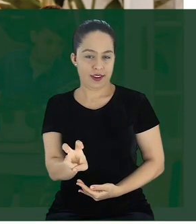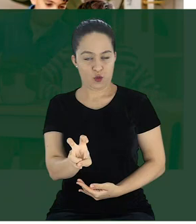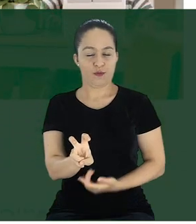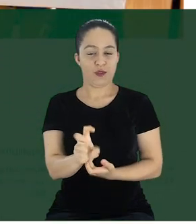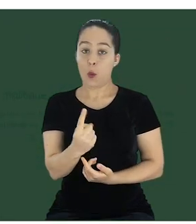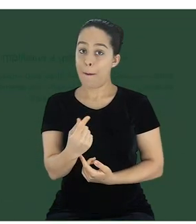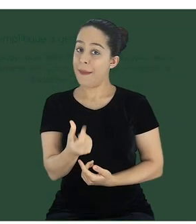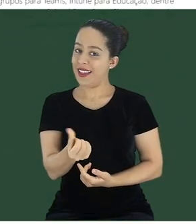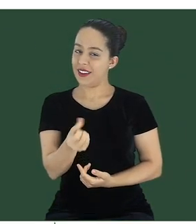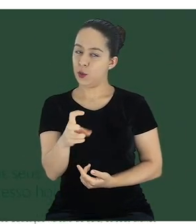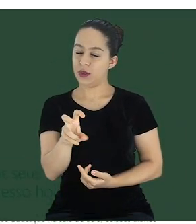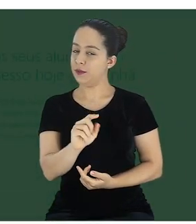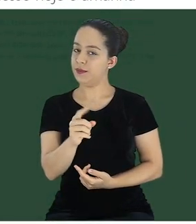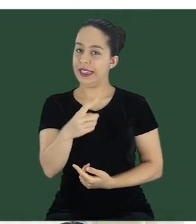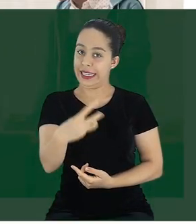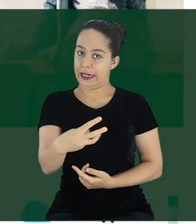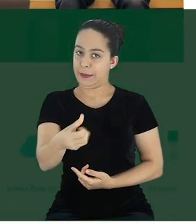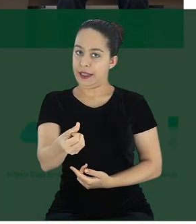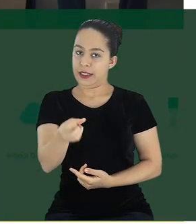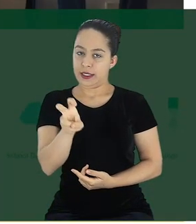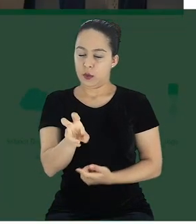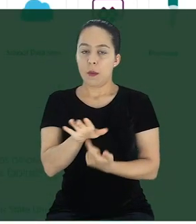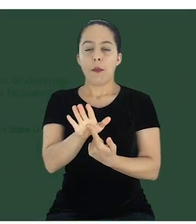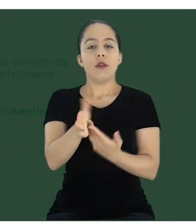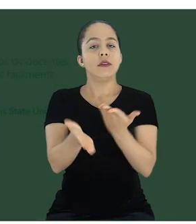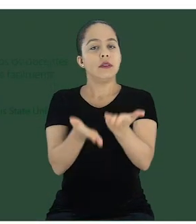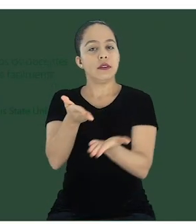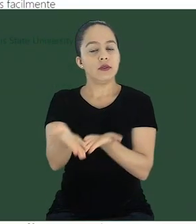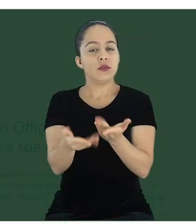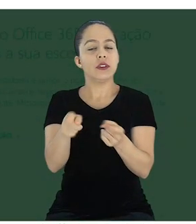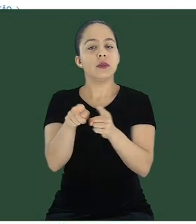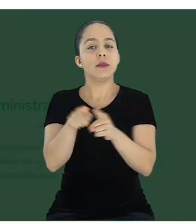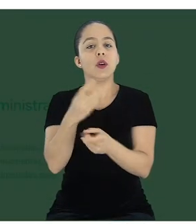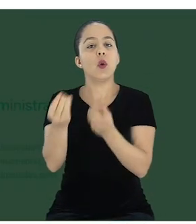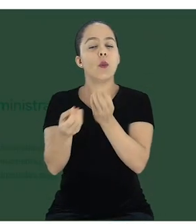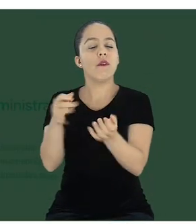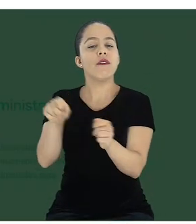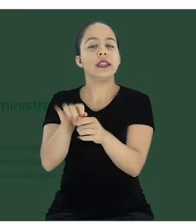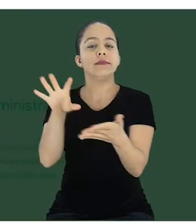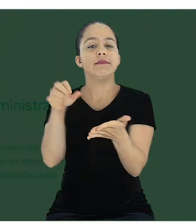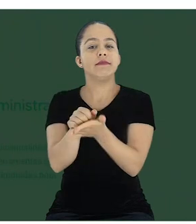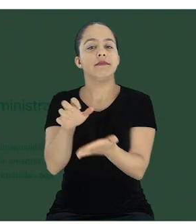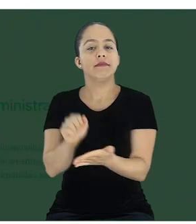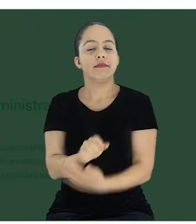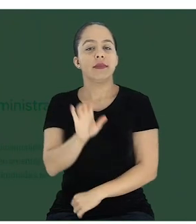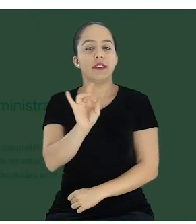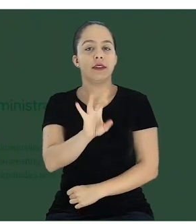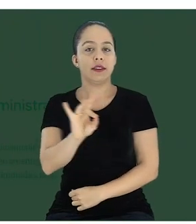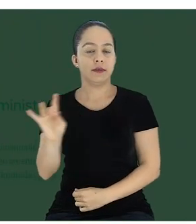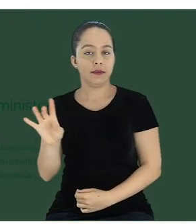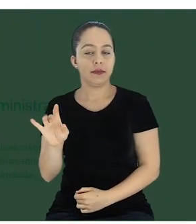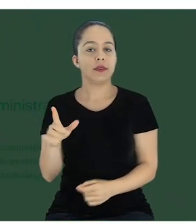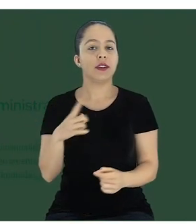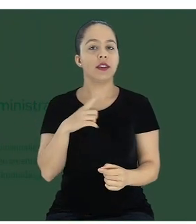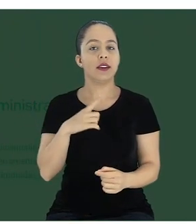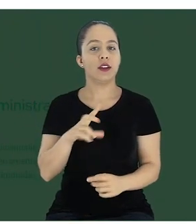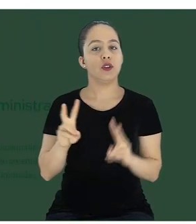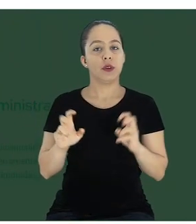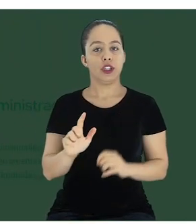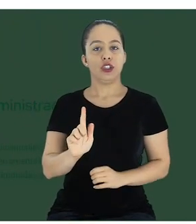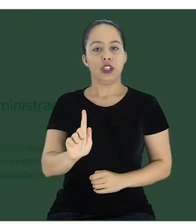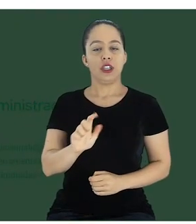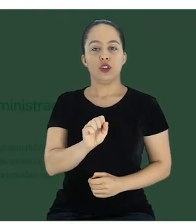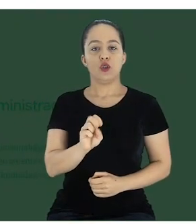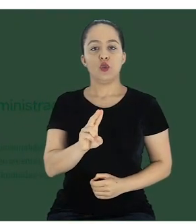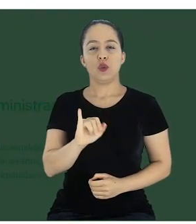consegue conferir todos os serviços e a descrição de cada um deles. E aqui é a parte do G Suite fora o interface